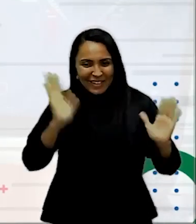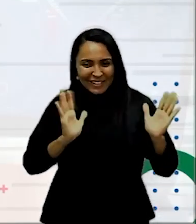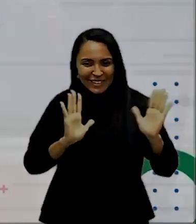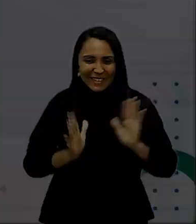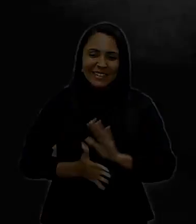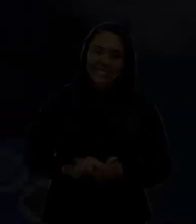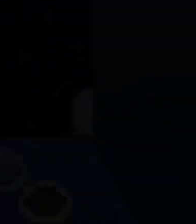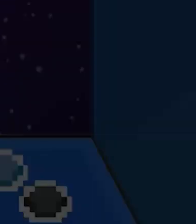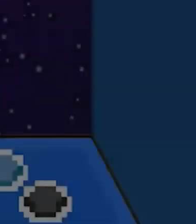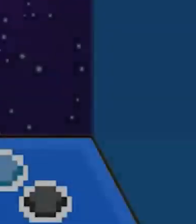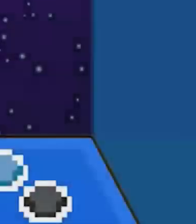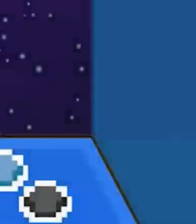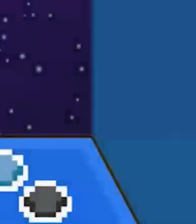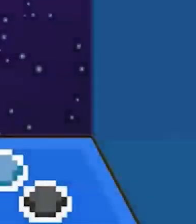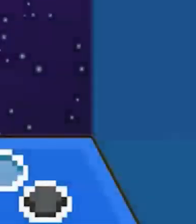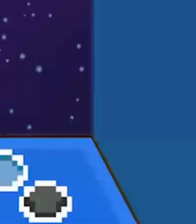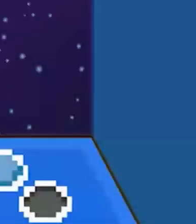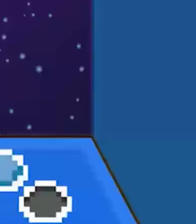próxima Tchau!